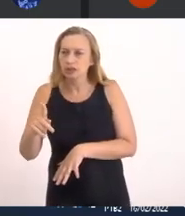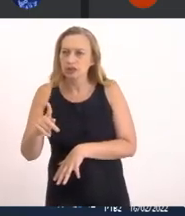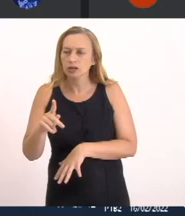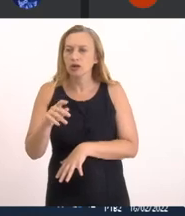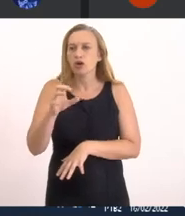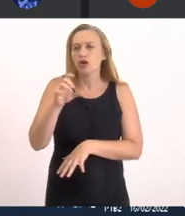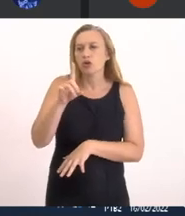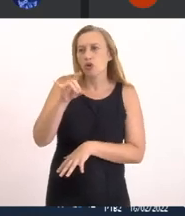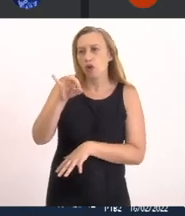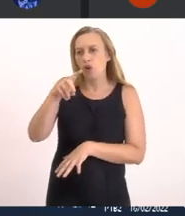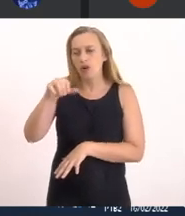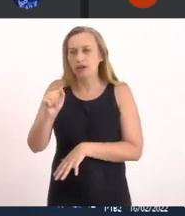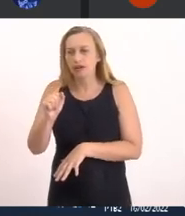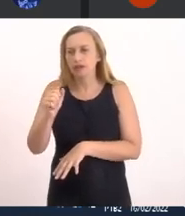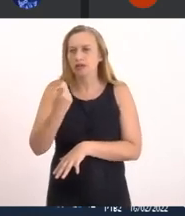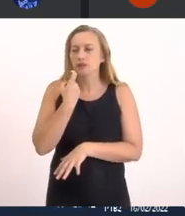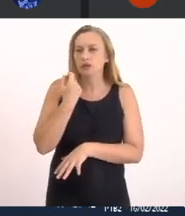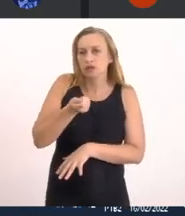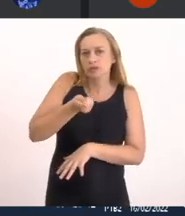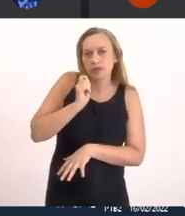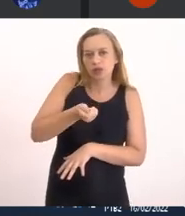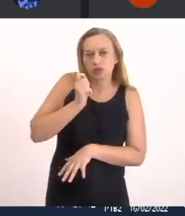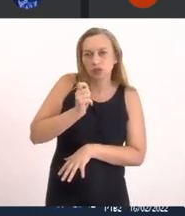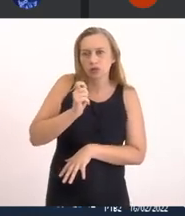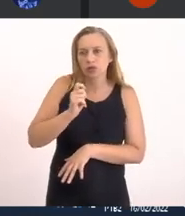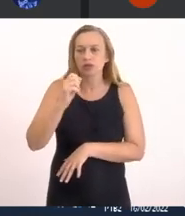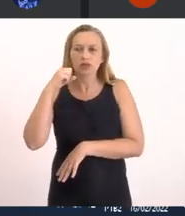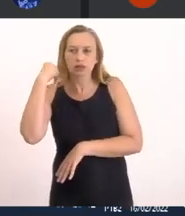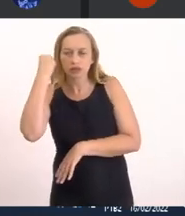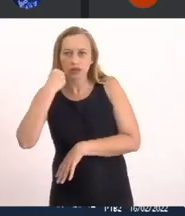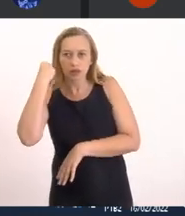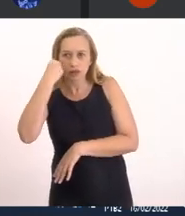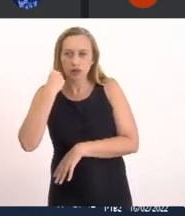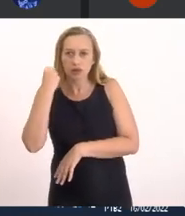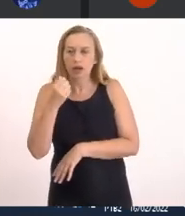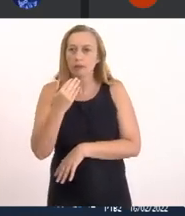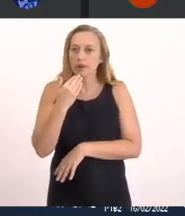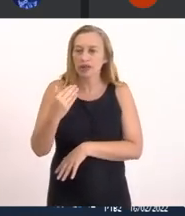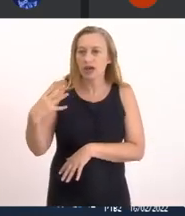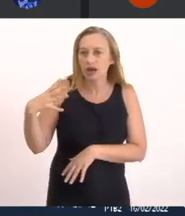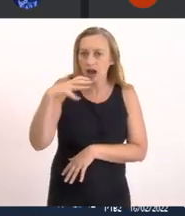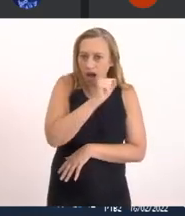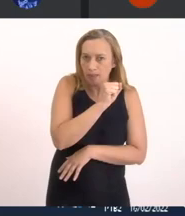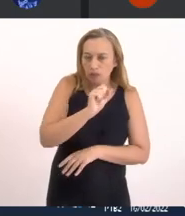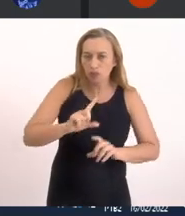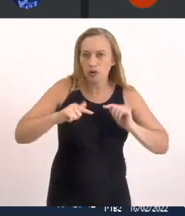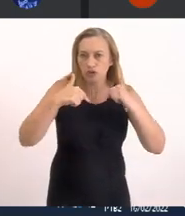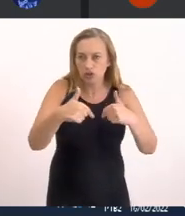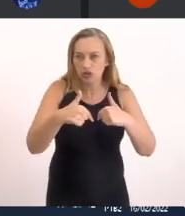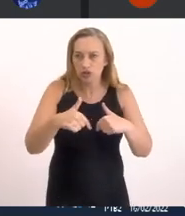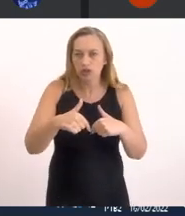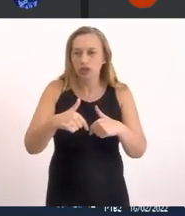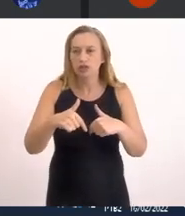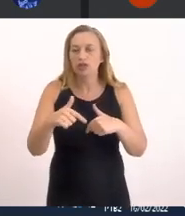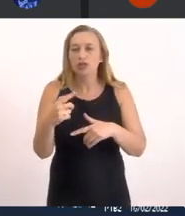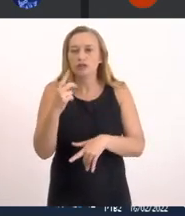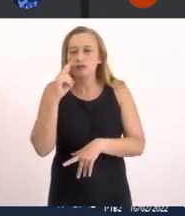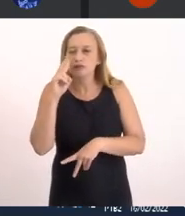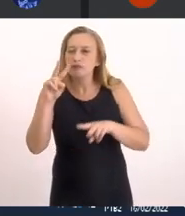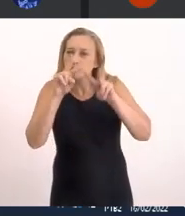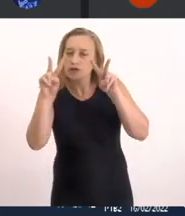Sacoarema E solicitei Em caráter Emergencial Uma ação Que visasse